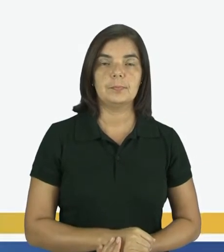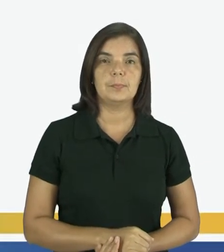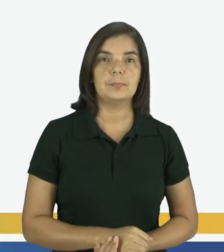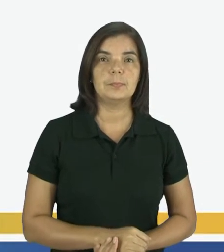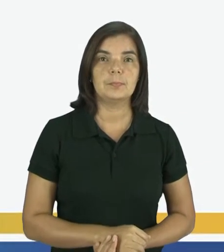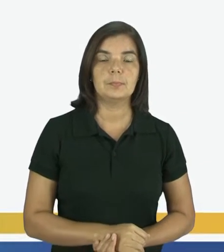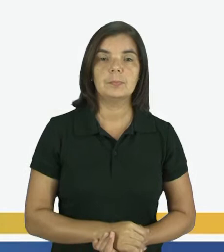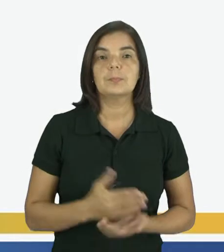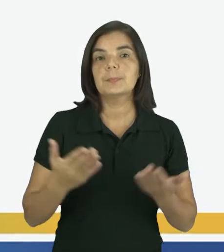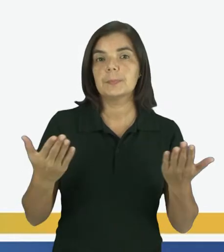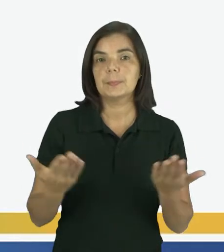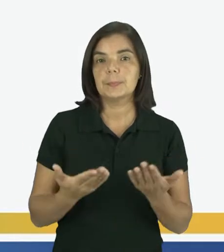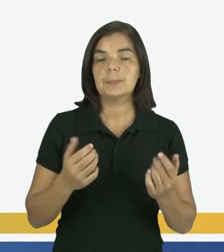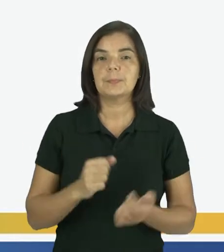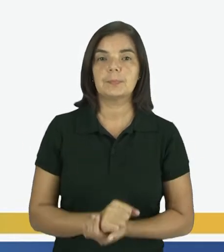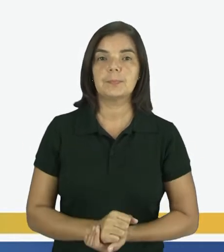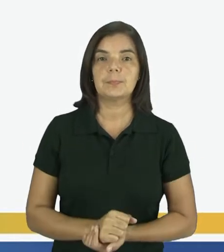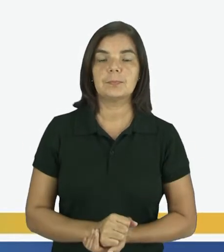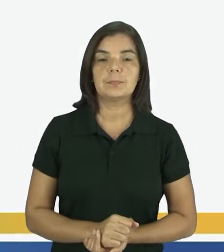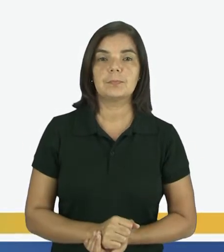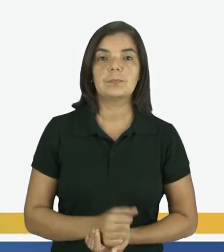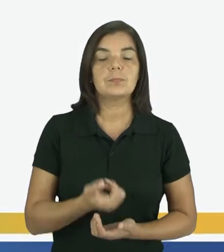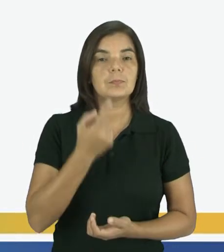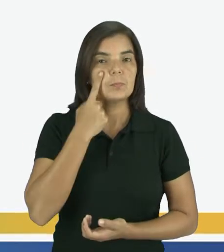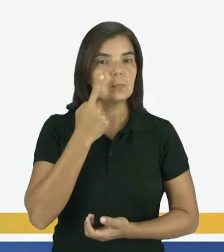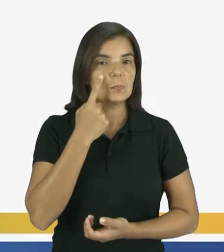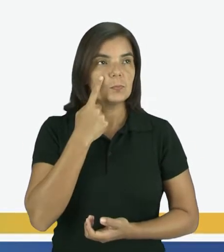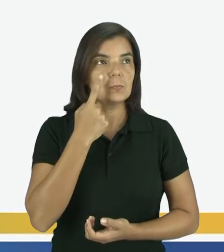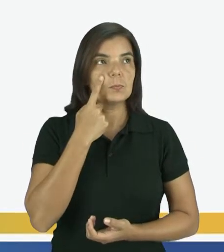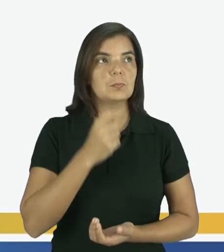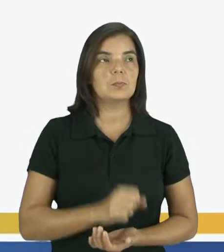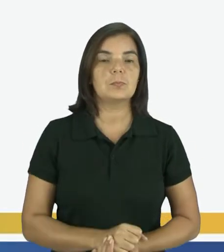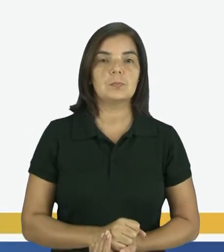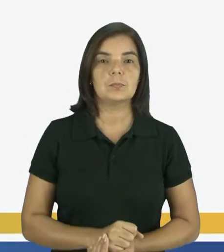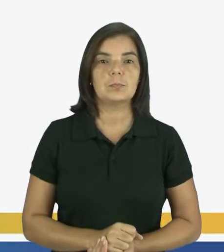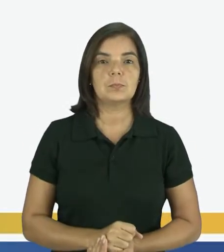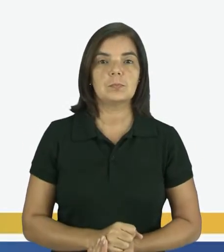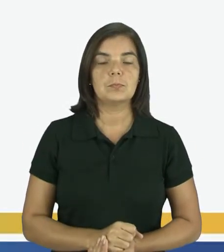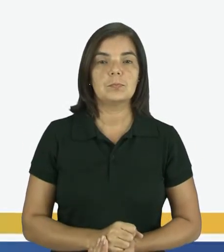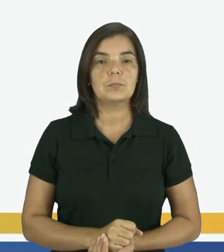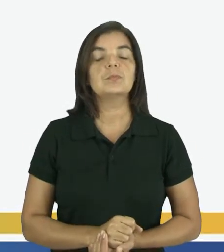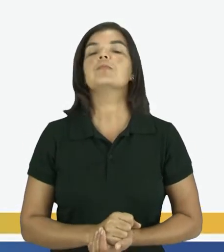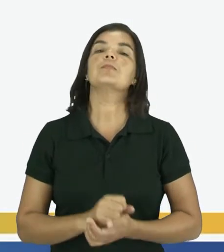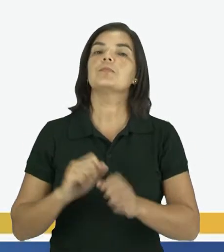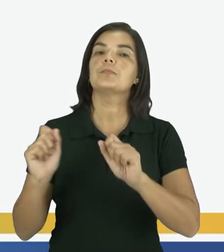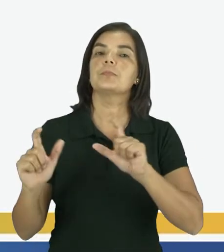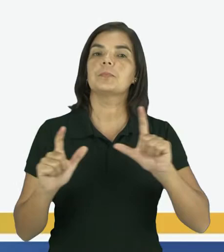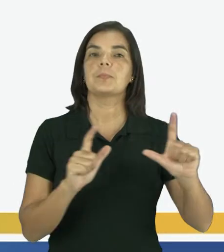E agora, eu quero que vocês observem aqui este cartaz.